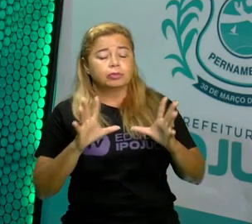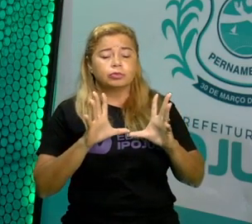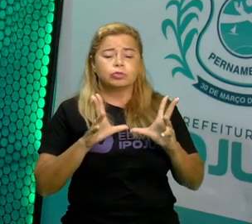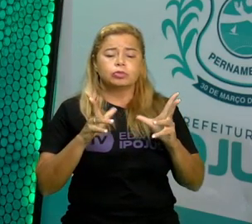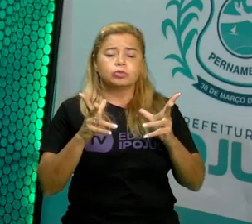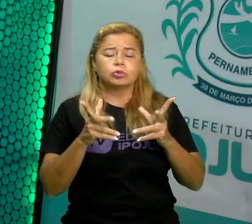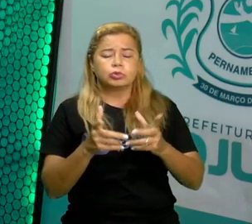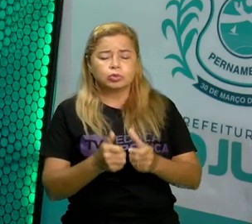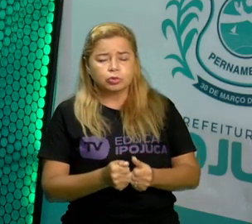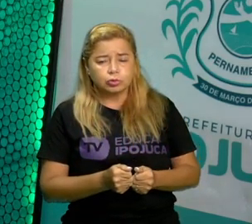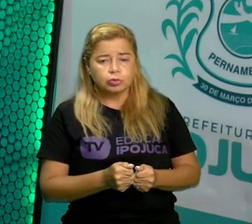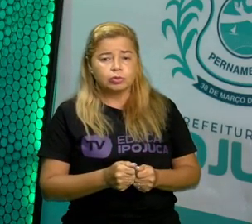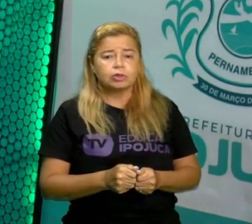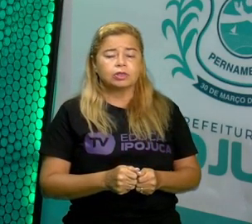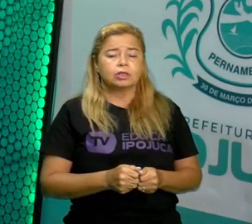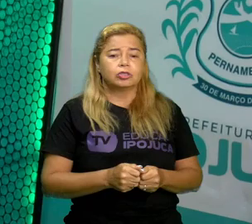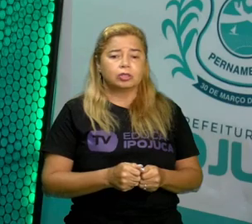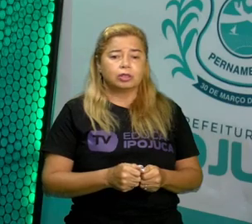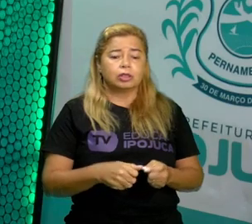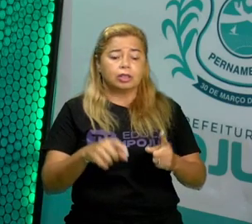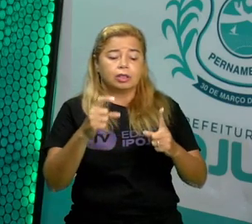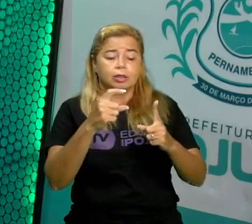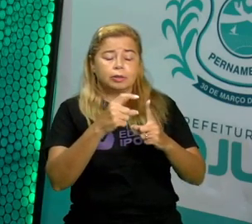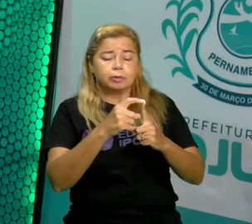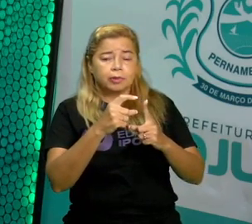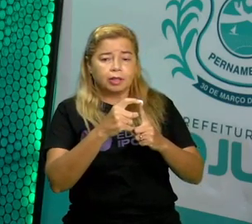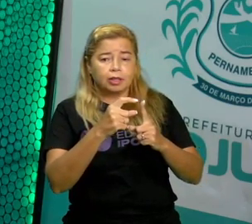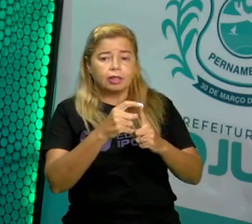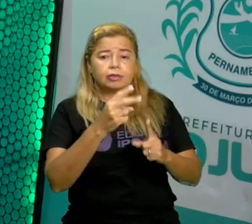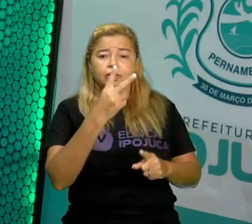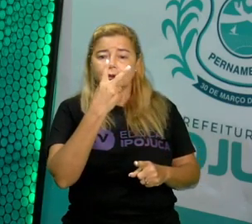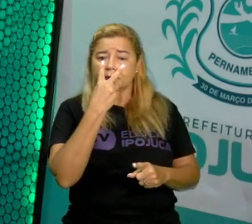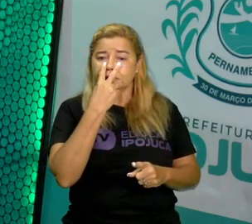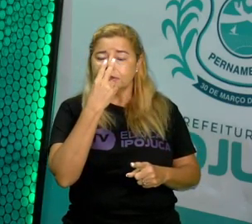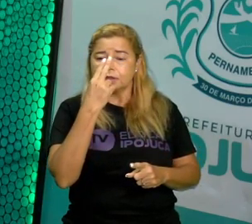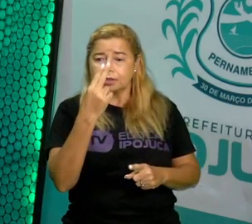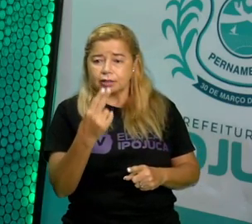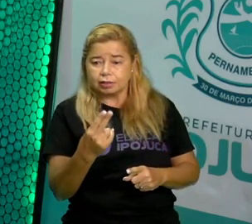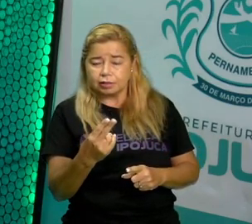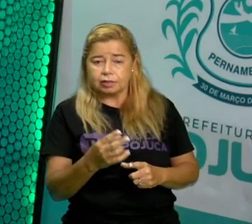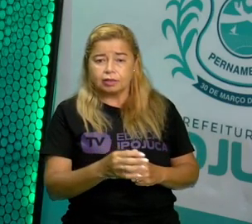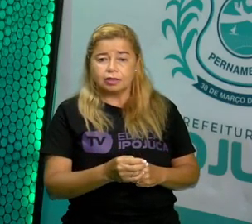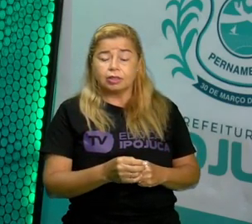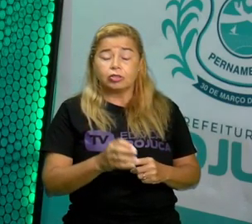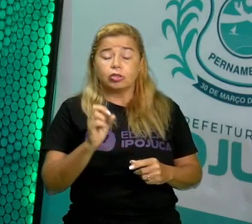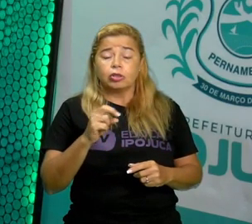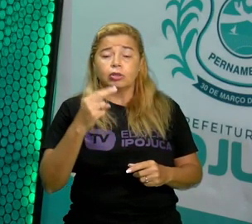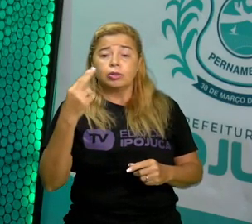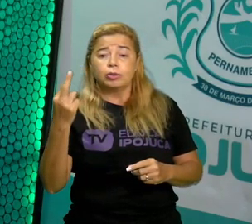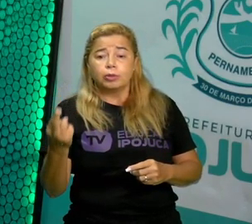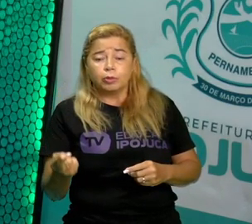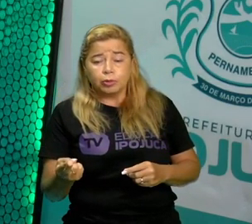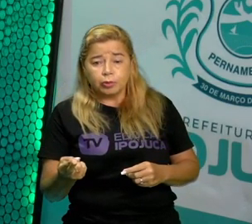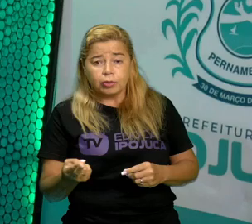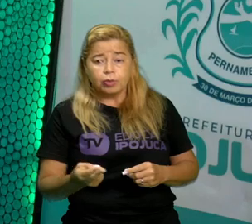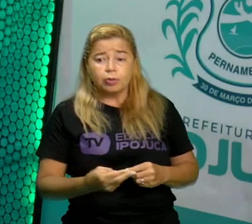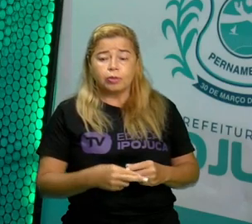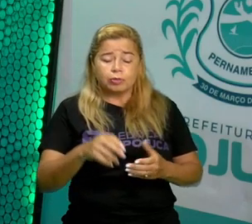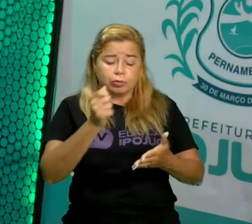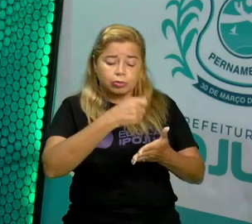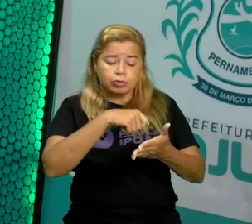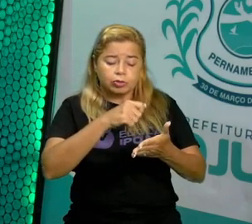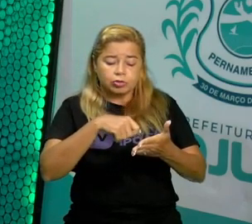uma palavra parecida, ou com a mesma terminologia na